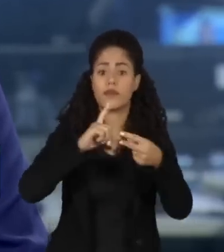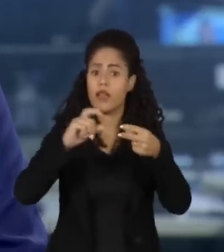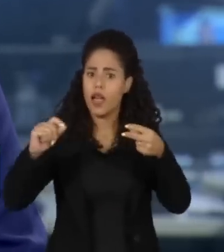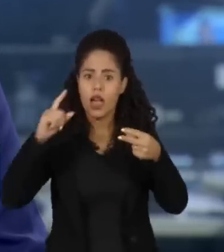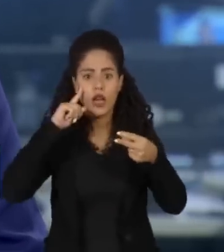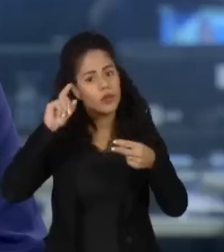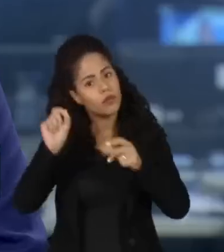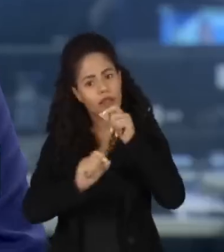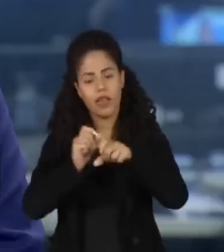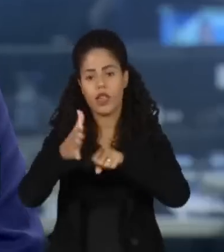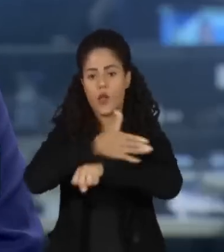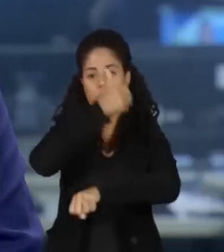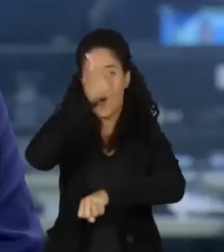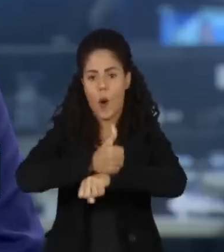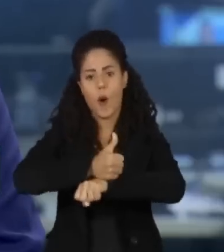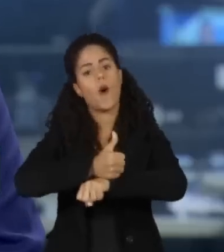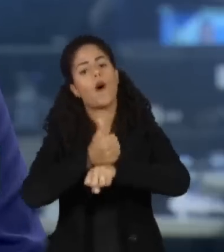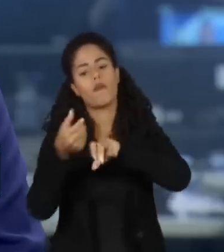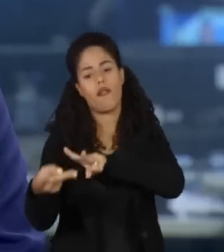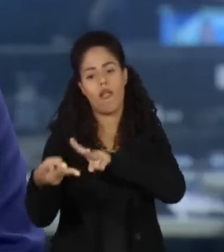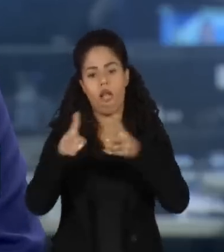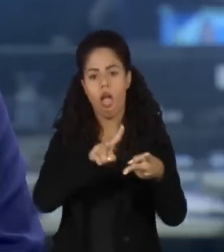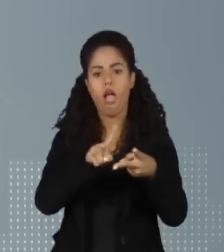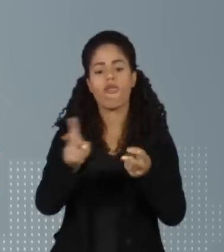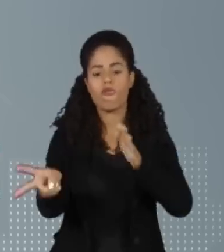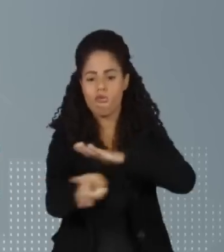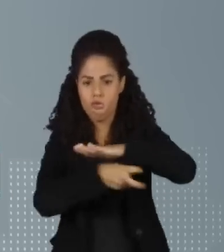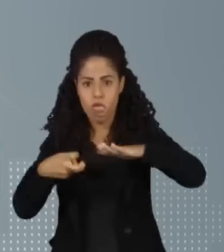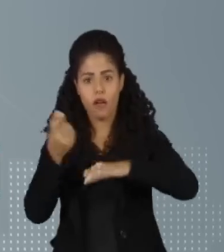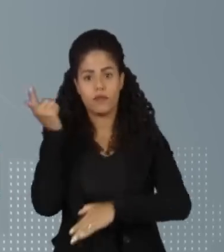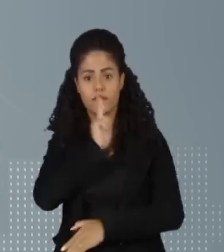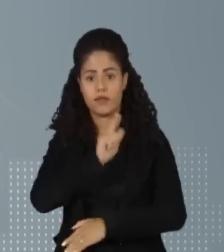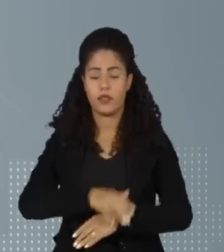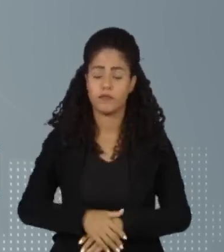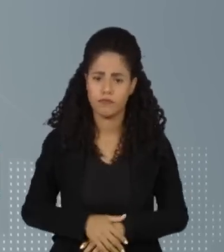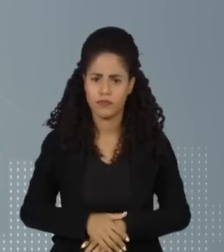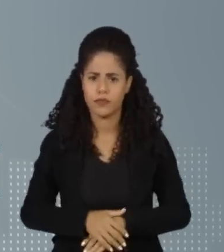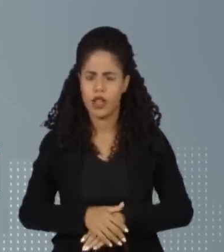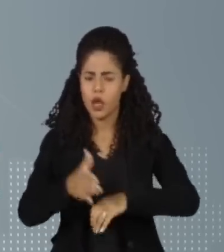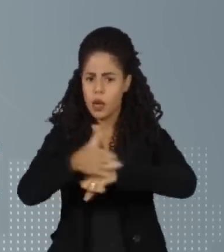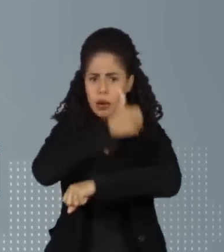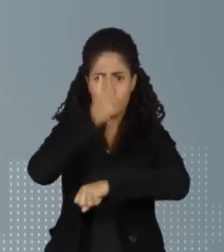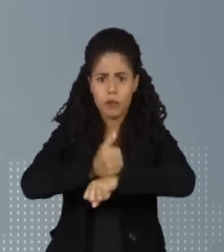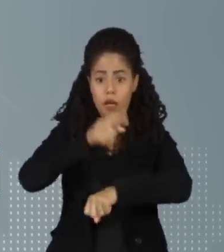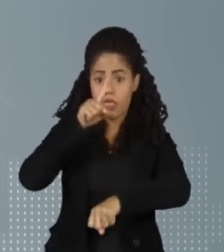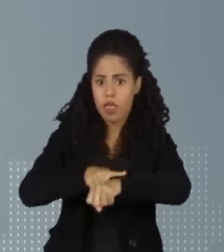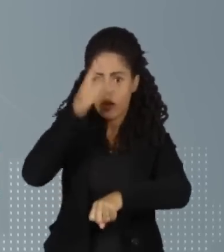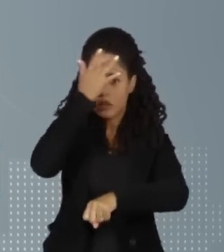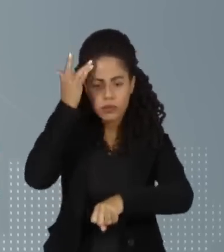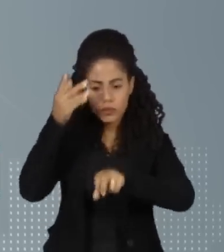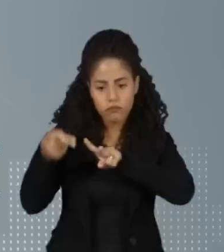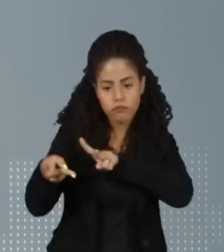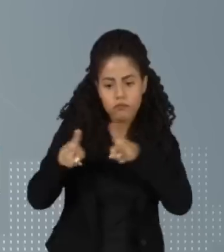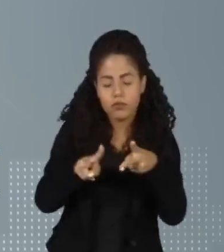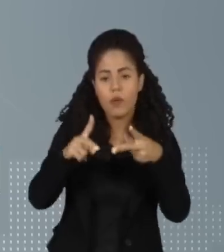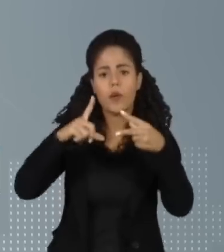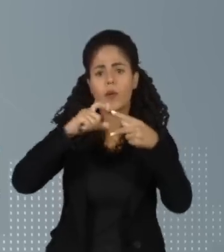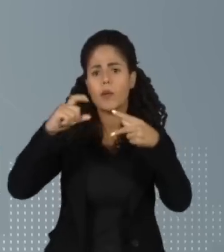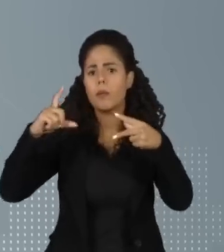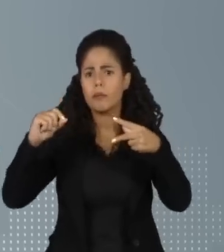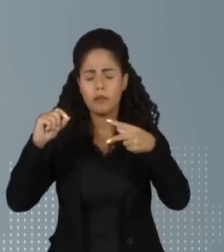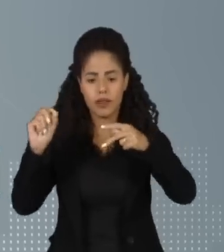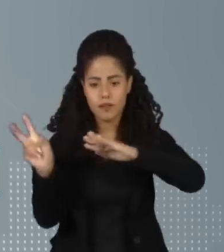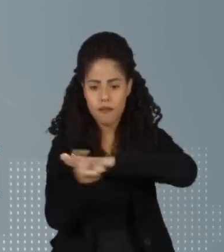vírus espião no aparelho e desviam o dinheiro. O golpe acontece na hora em que a vítima vai fazer um PIX. O vírus